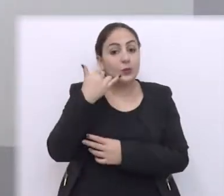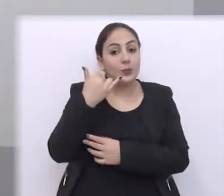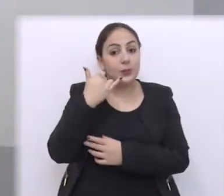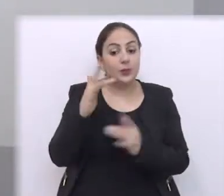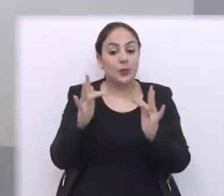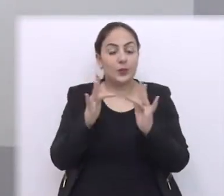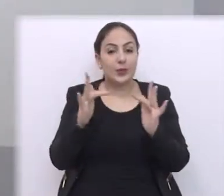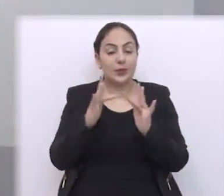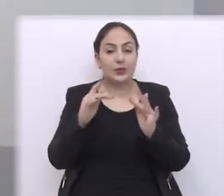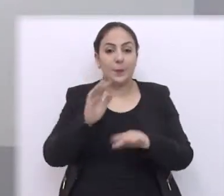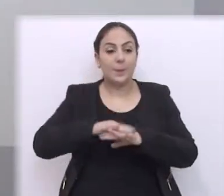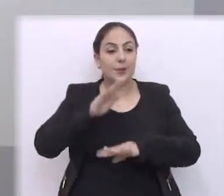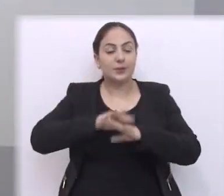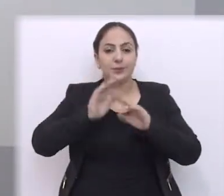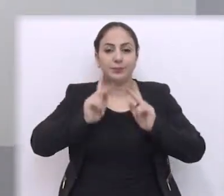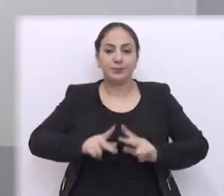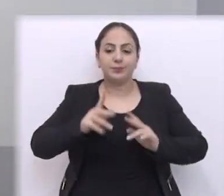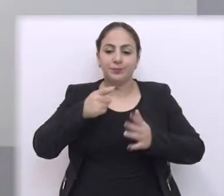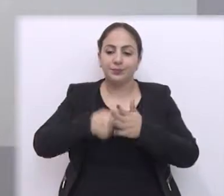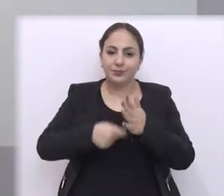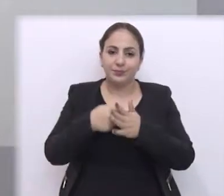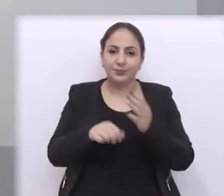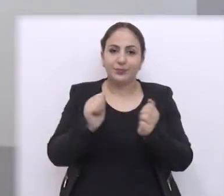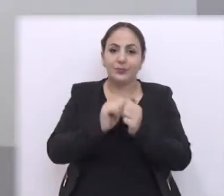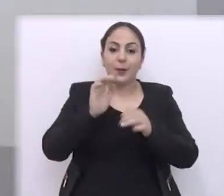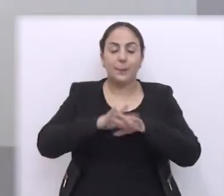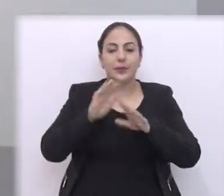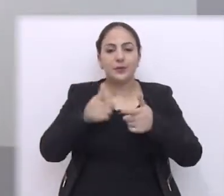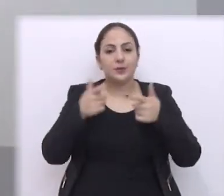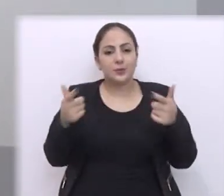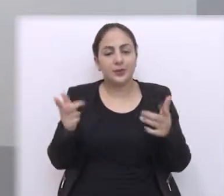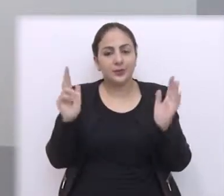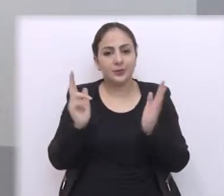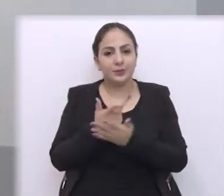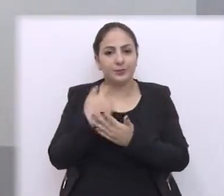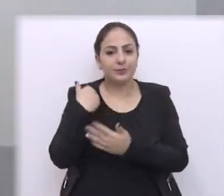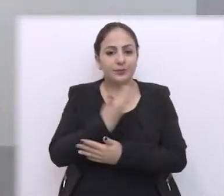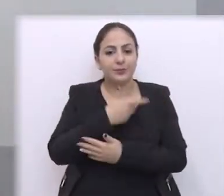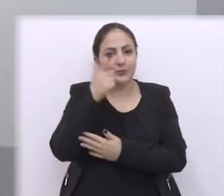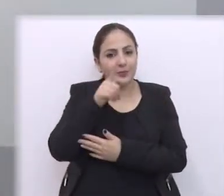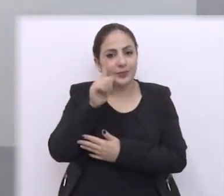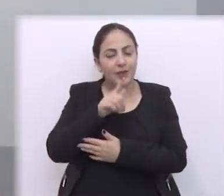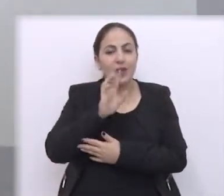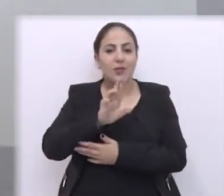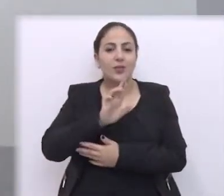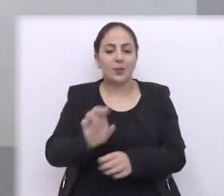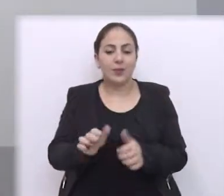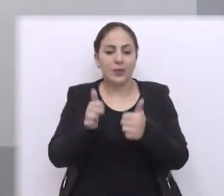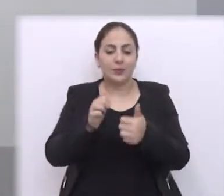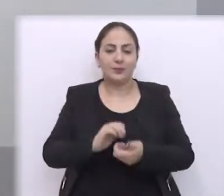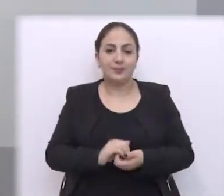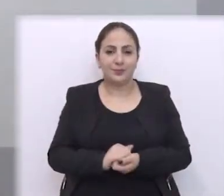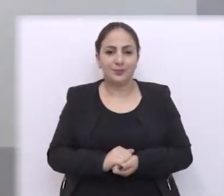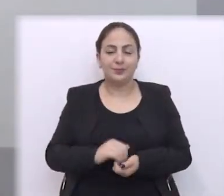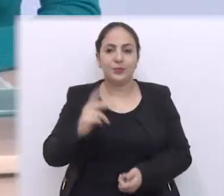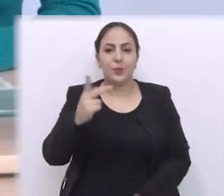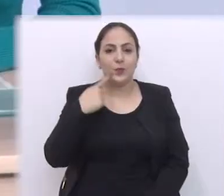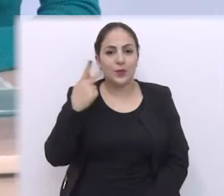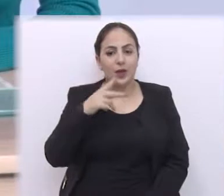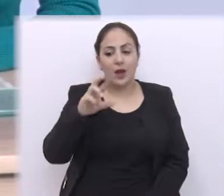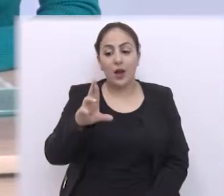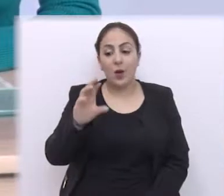telefones também para contato. E quanto mais pessoas se engajarem, mais aumenta a causa e mais a gente consegue um resultado ainda melhor.